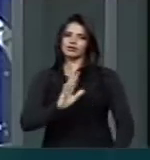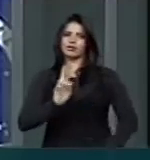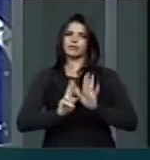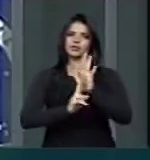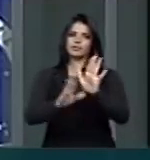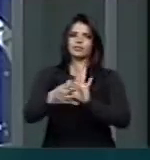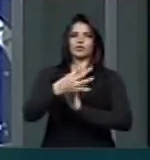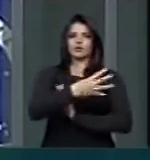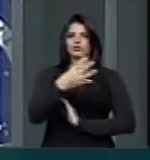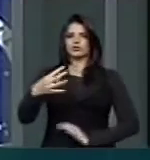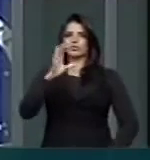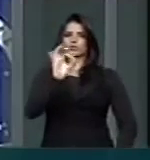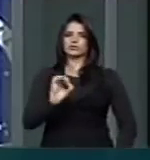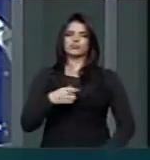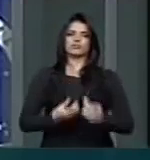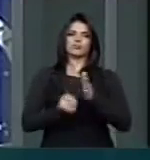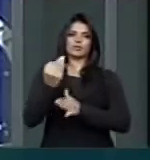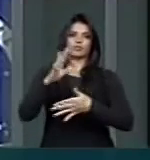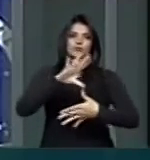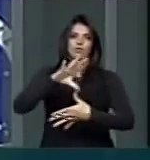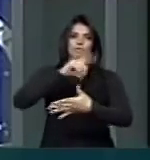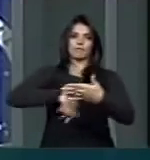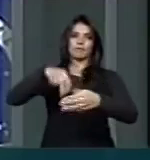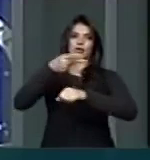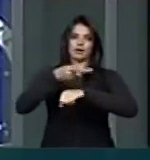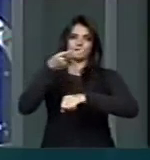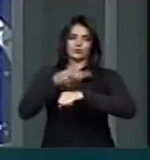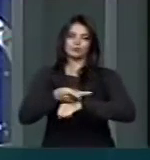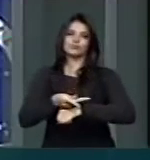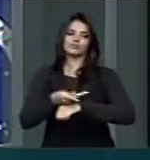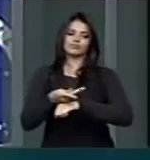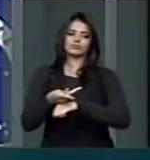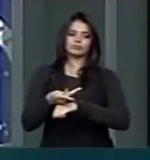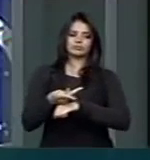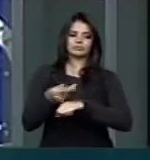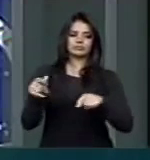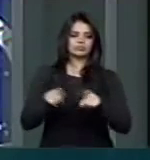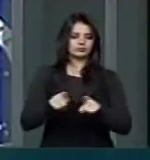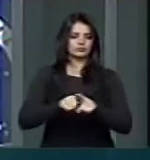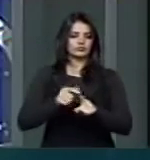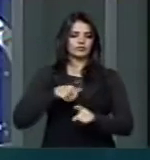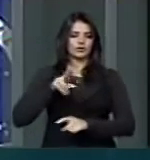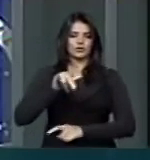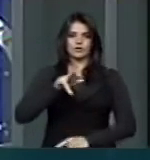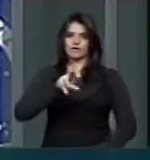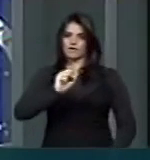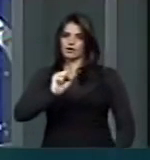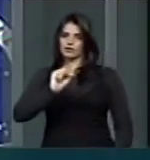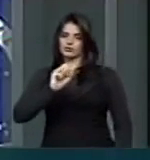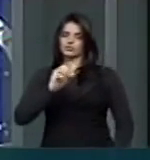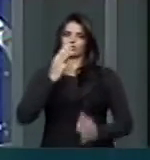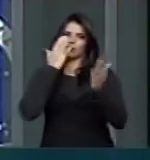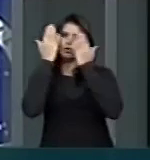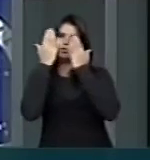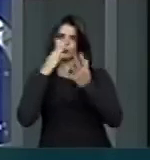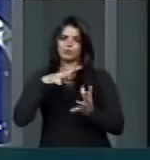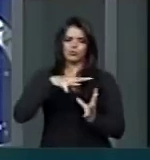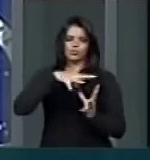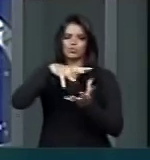torno de 44% da produção regional de prêmios. Se estendermos o universo de comparação ao nível global,